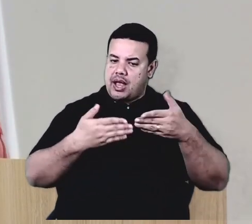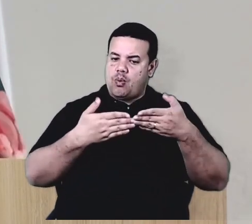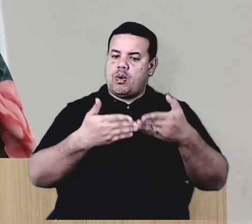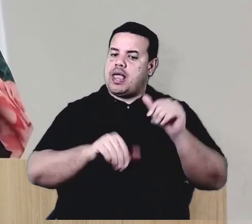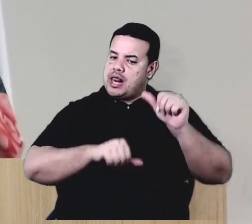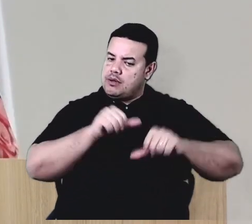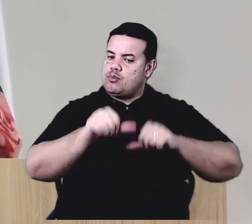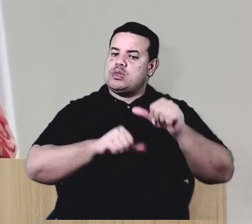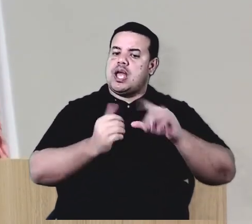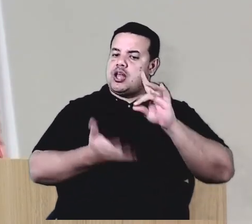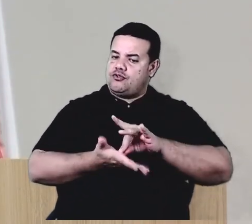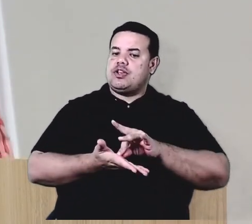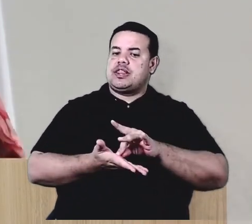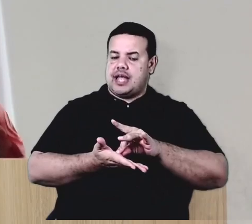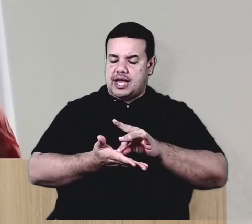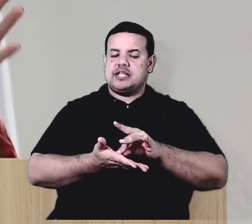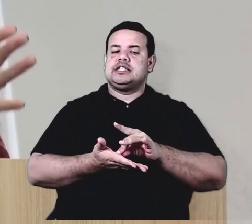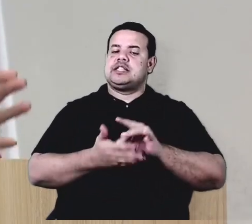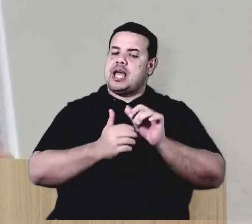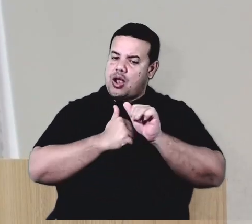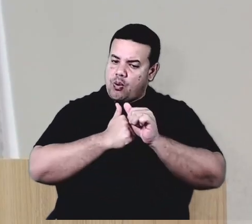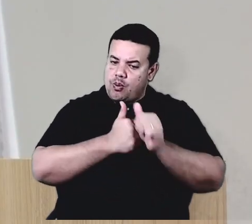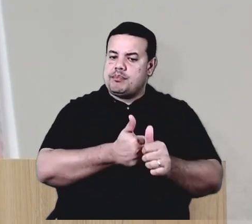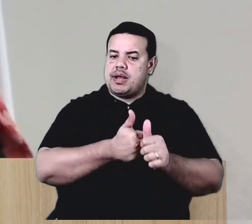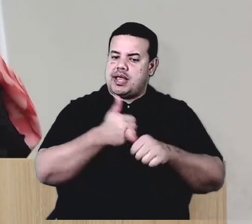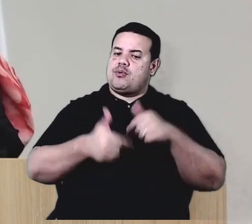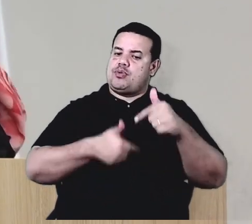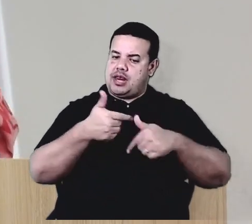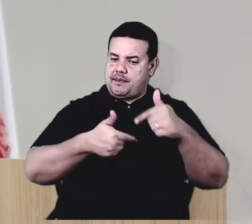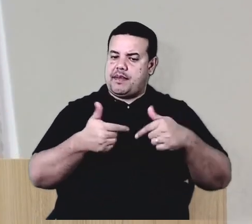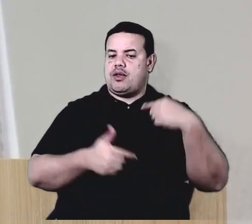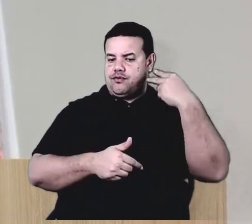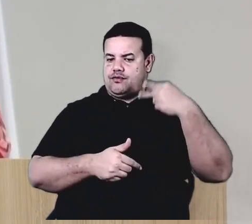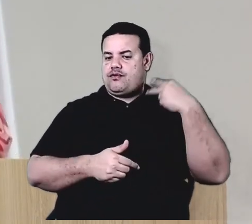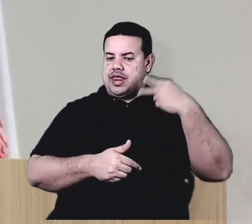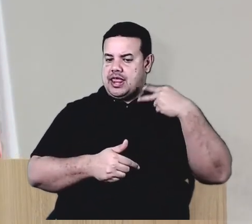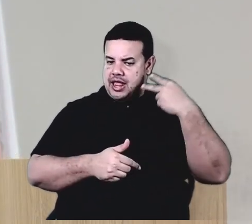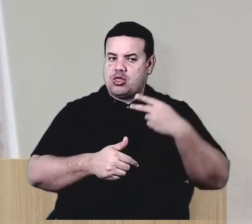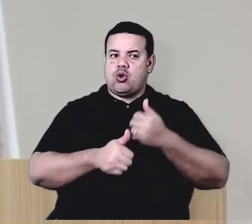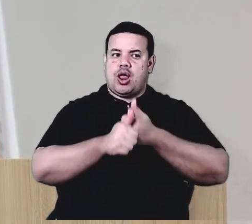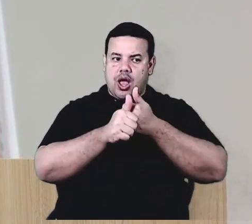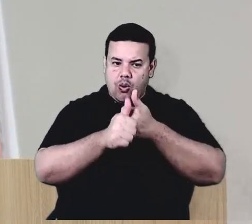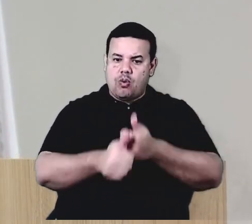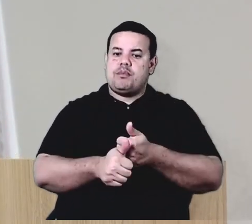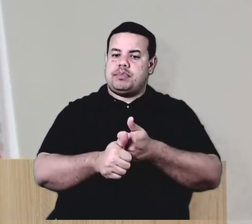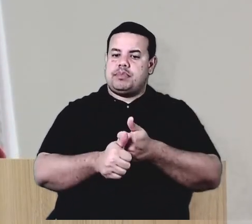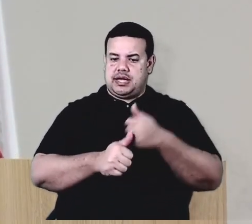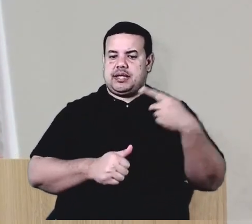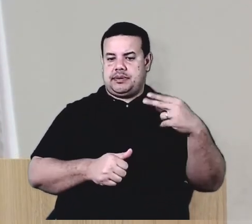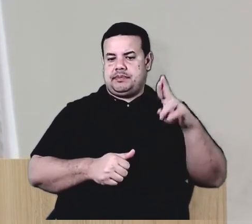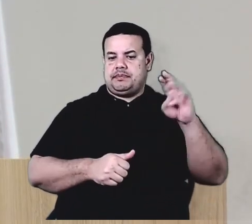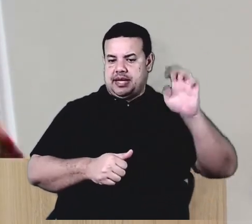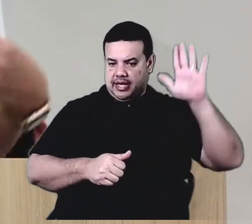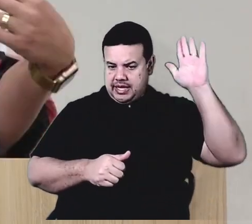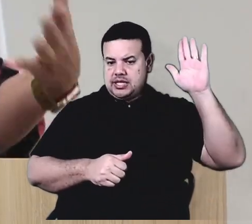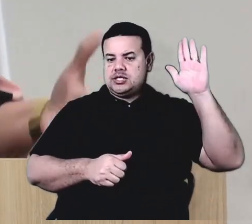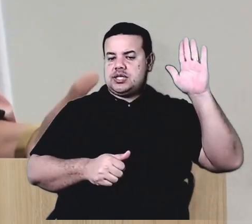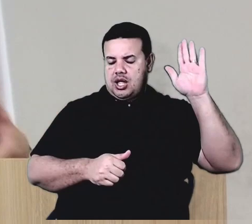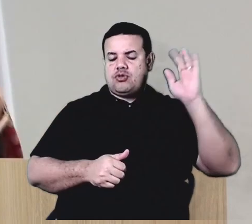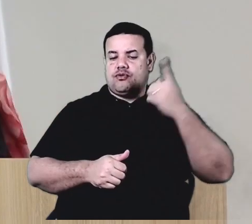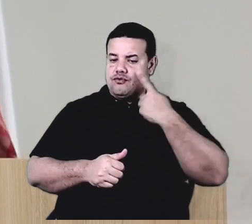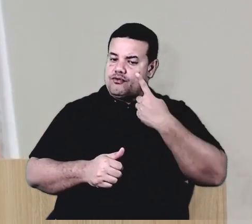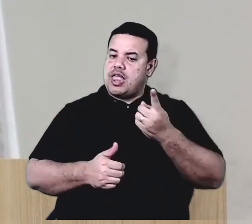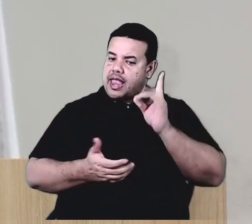de verdade, acompanhem o trabalho dos vereadores. Acompanhem os pré-candidatos. Vejam realmente quem